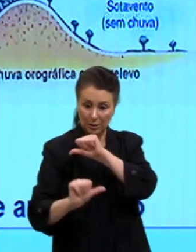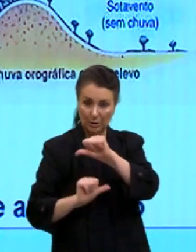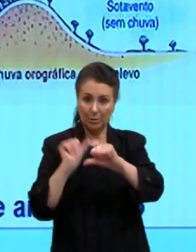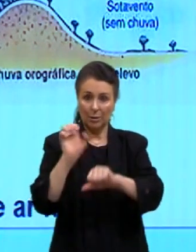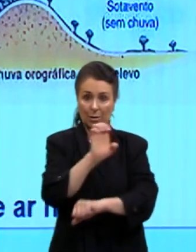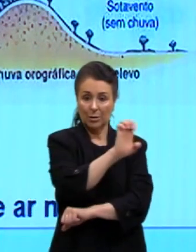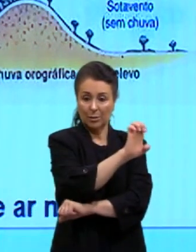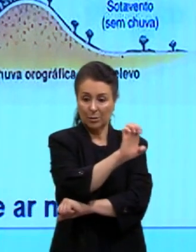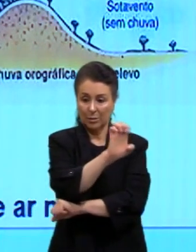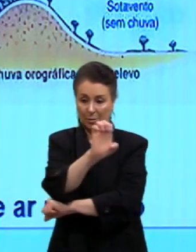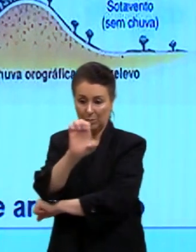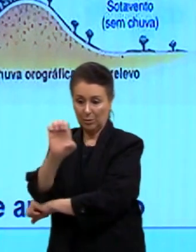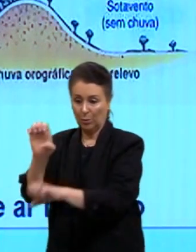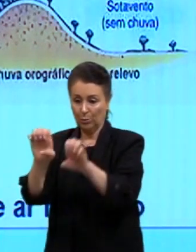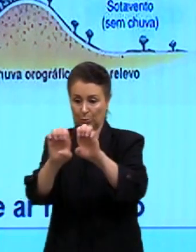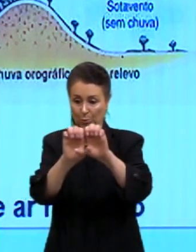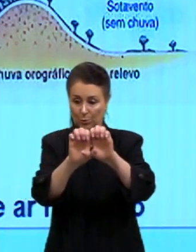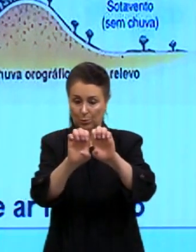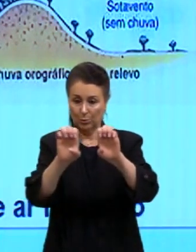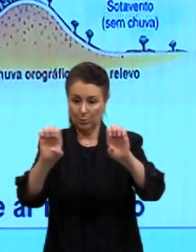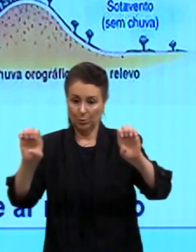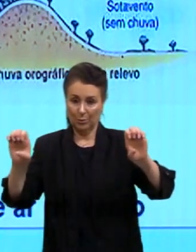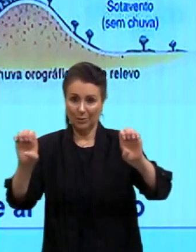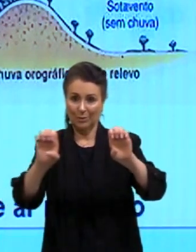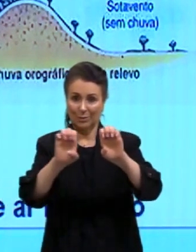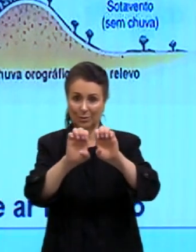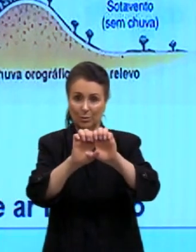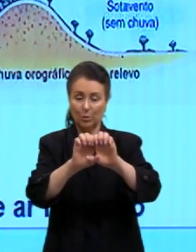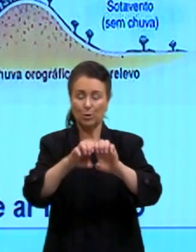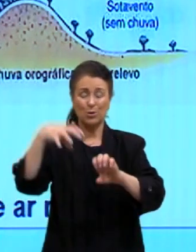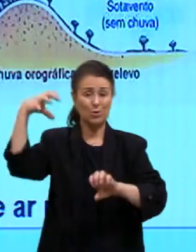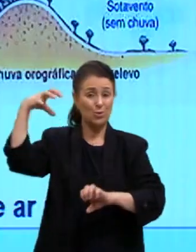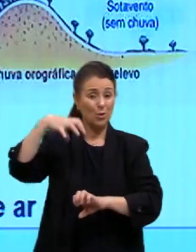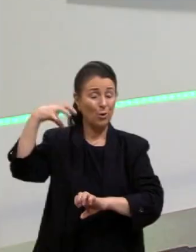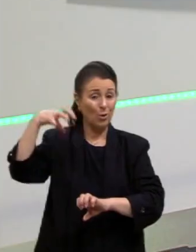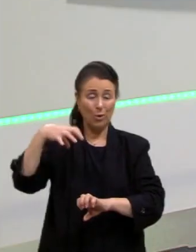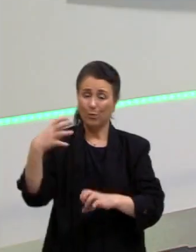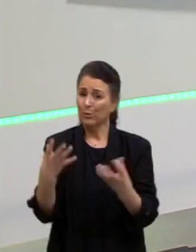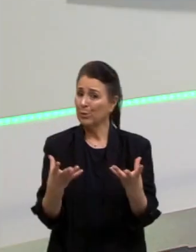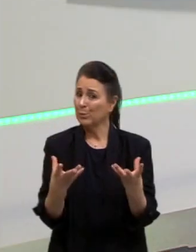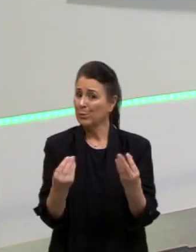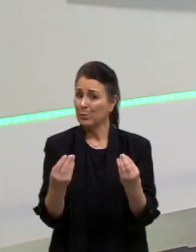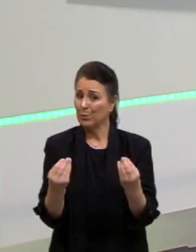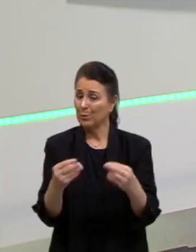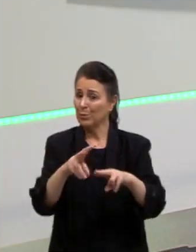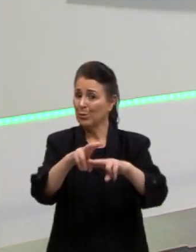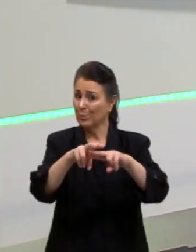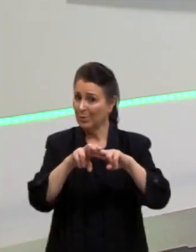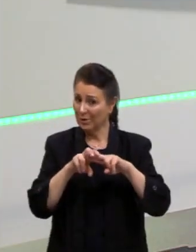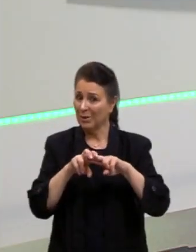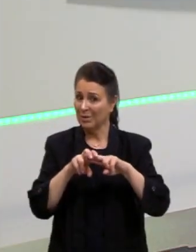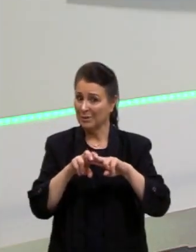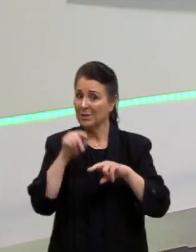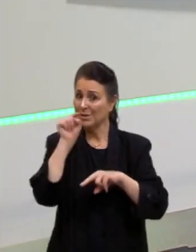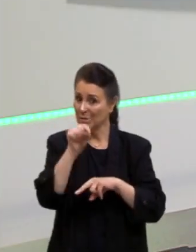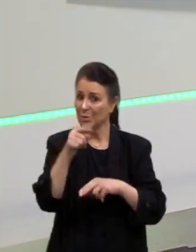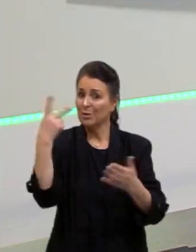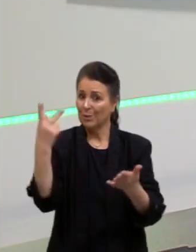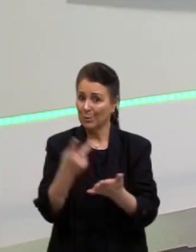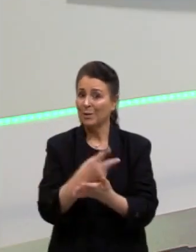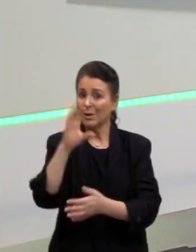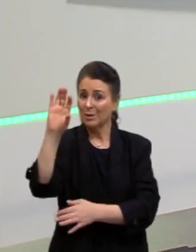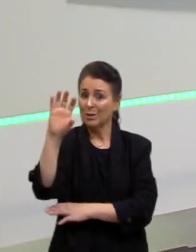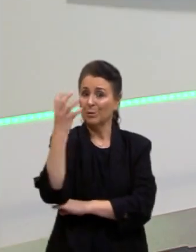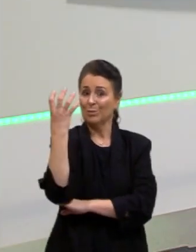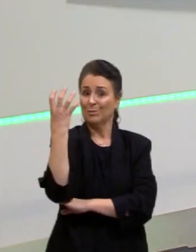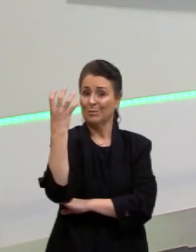vamos formar uma zona de convergência onde vai chover muito, vai ter muita atuação dessas relações. O que vai